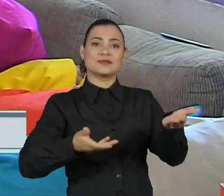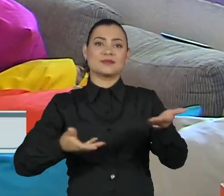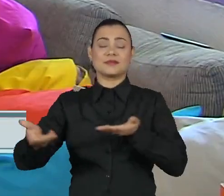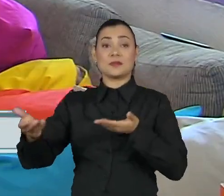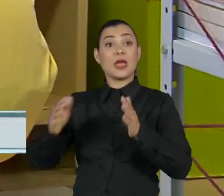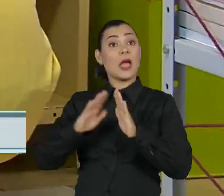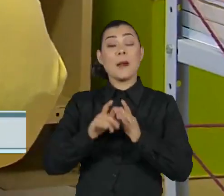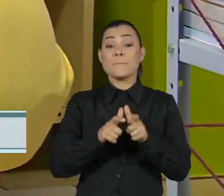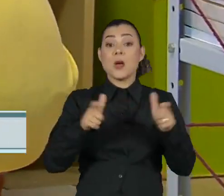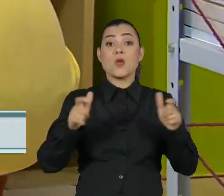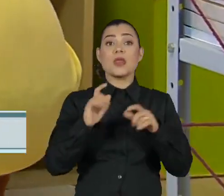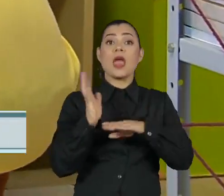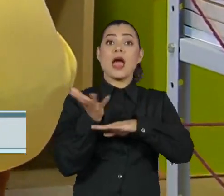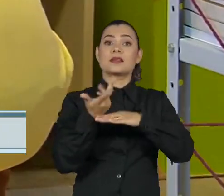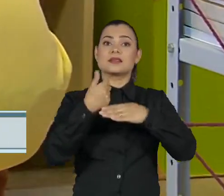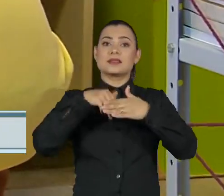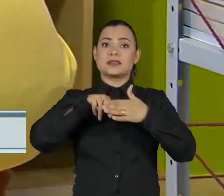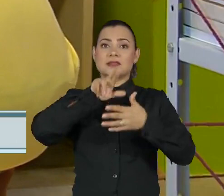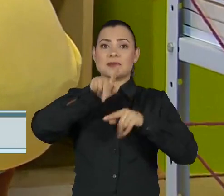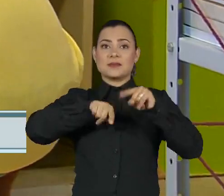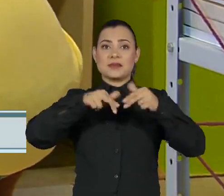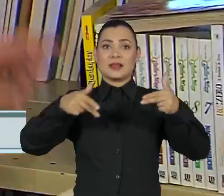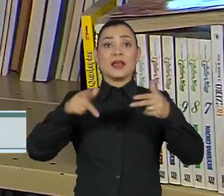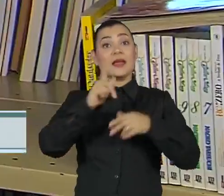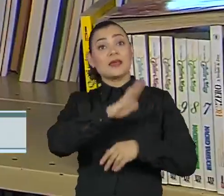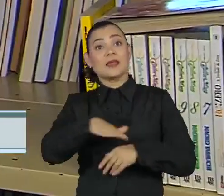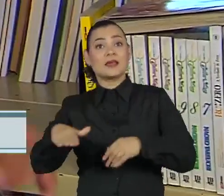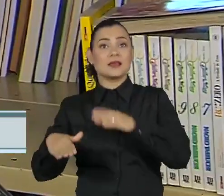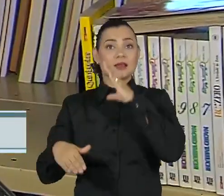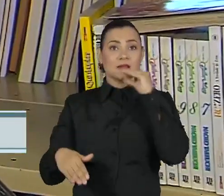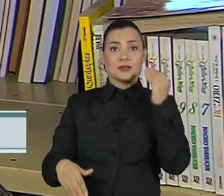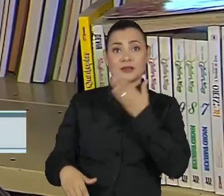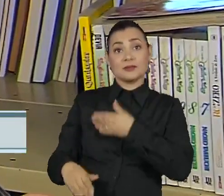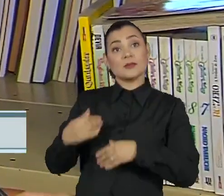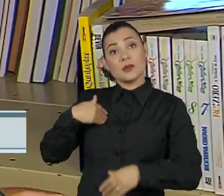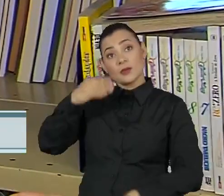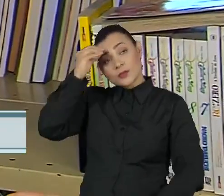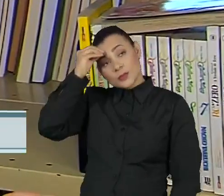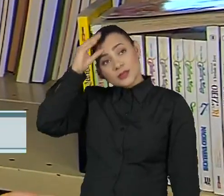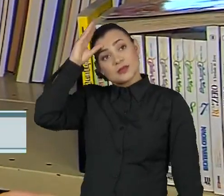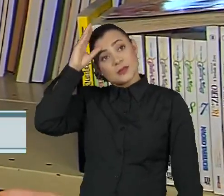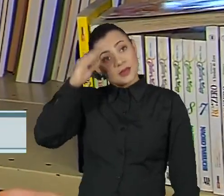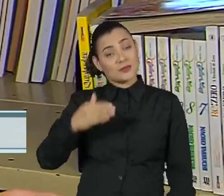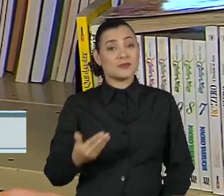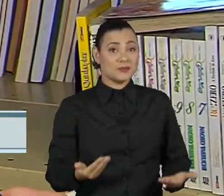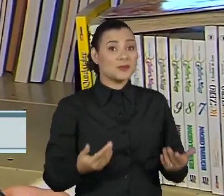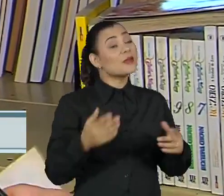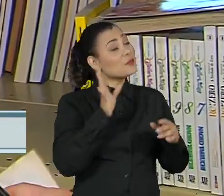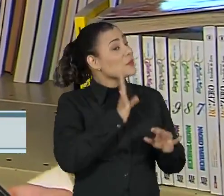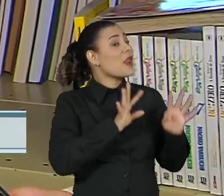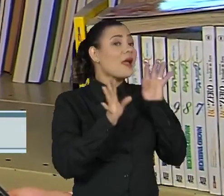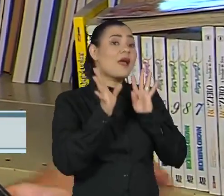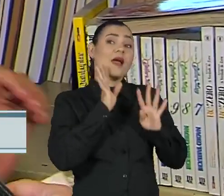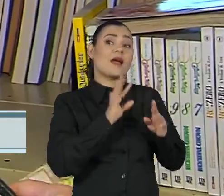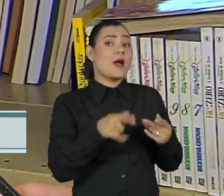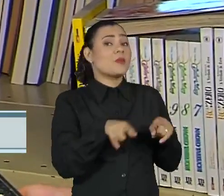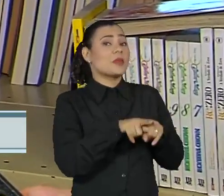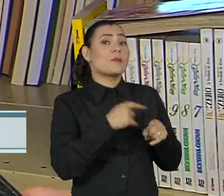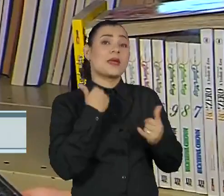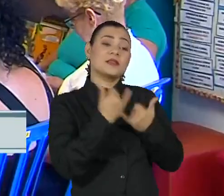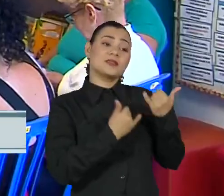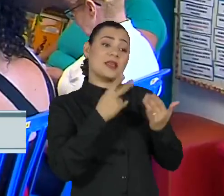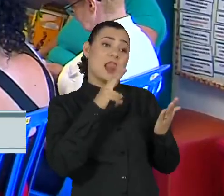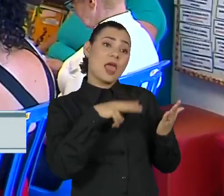parte do acervo é para crianças e adolescentes. Eu tenho mais conhecimento e é muito legal, você se